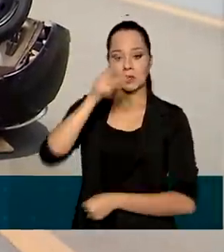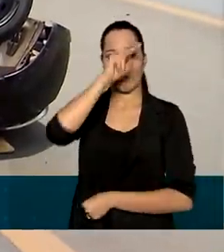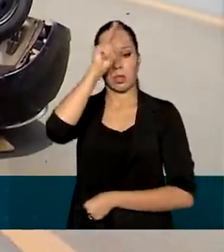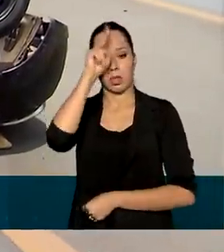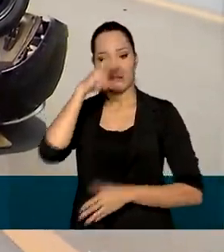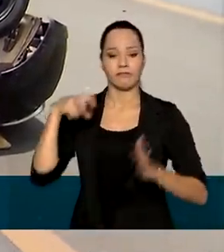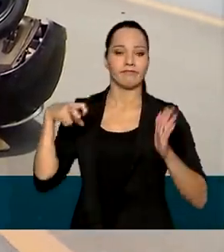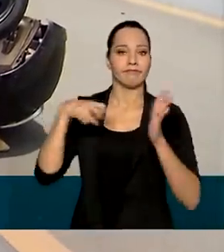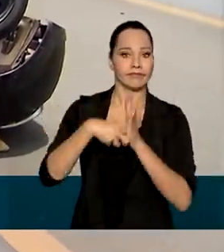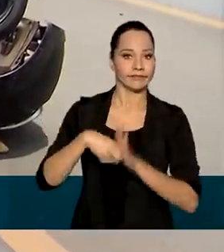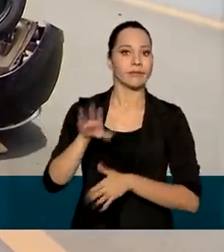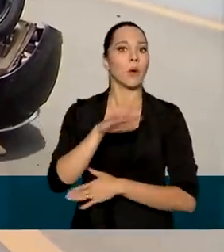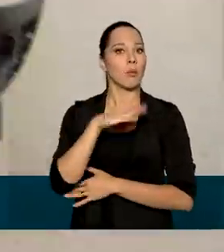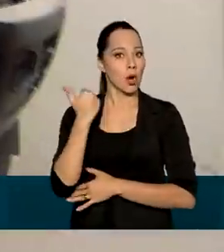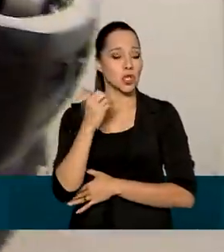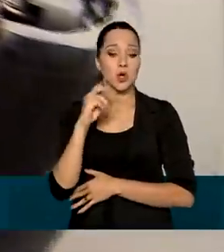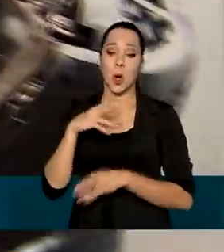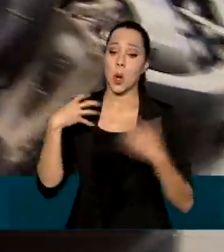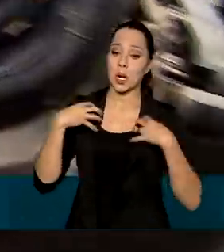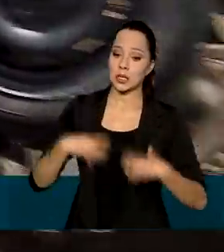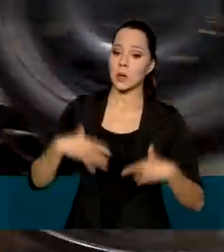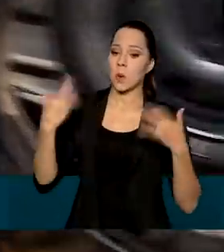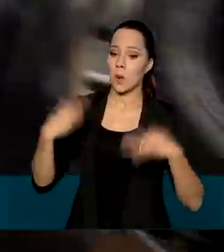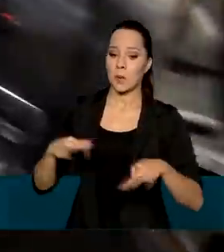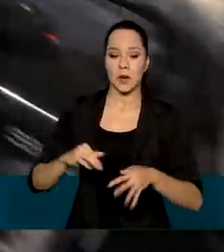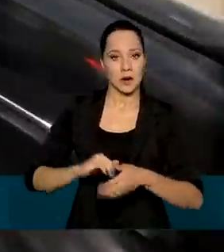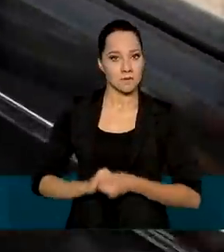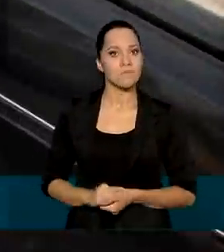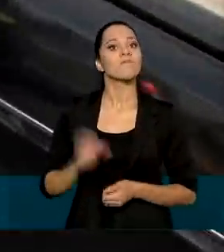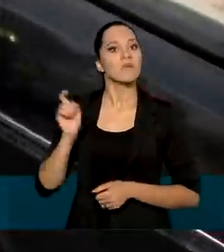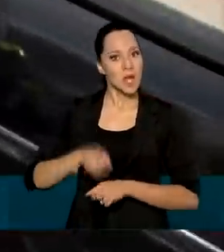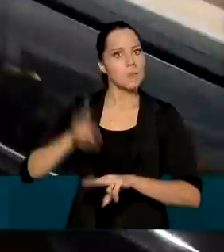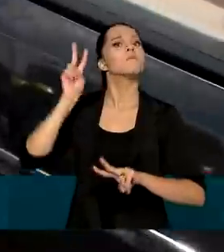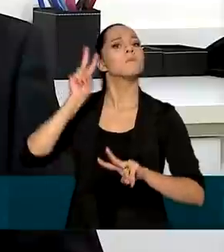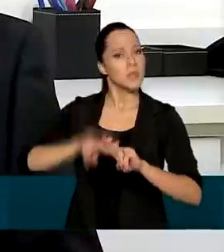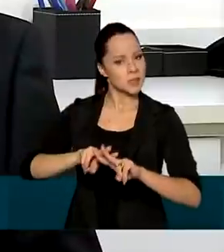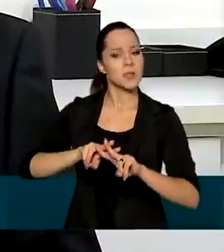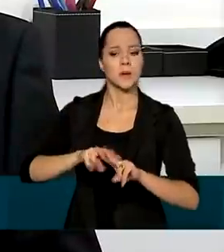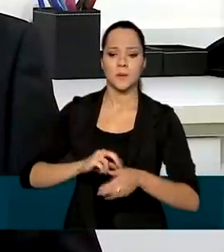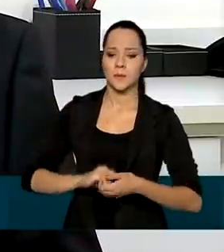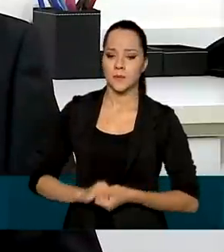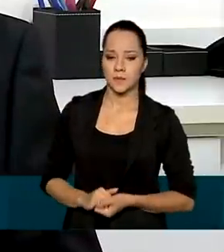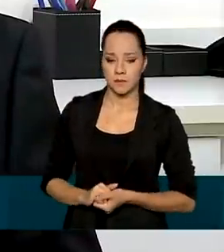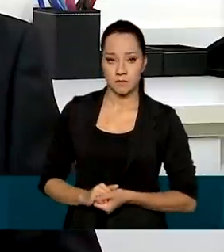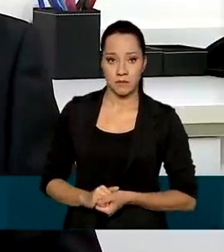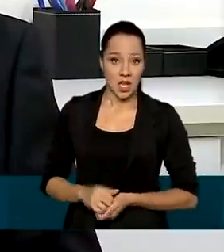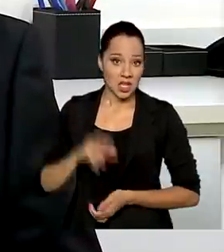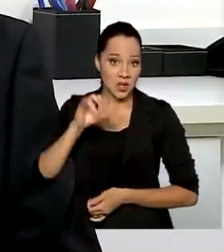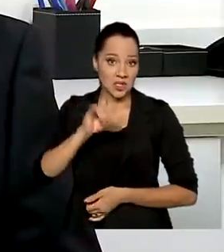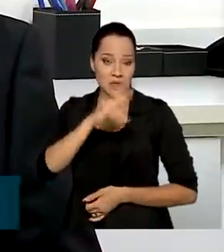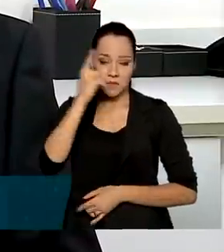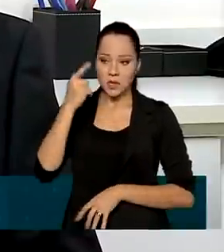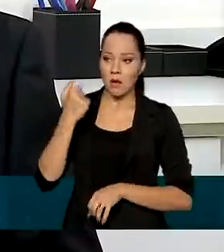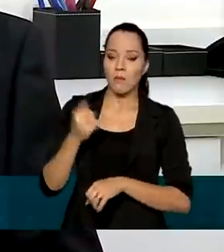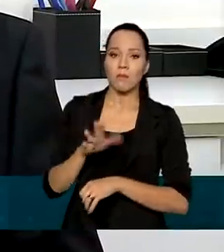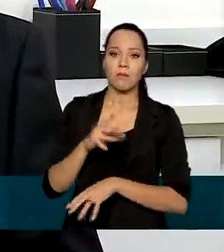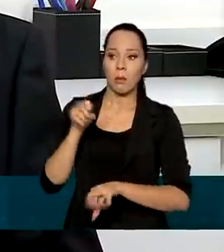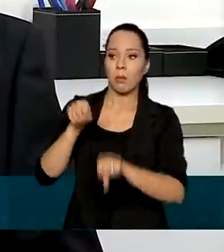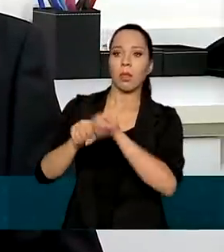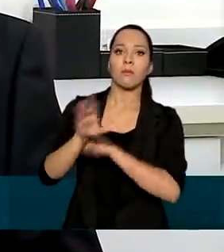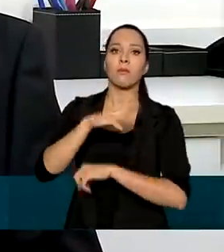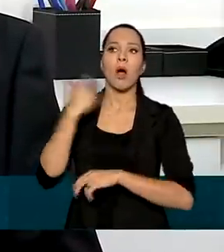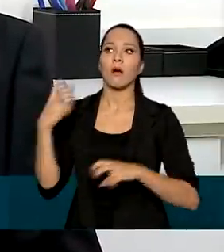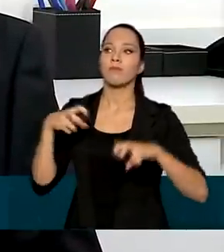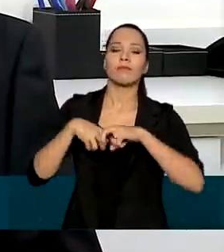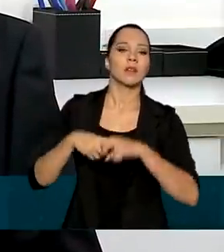causar acidente com mortes ou lesões corporais. É prisão mesmo. Você cometia um homicídio de trânsito e